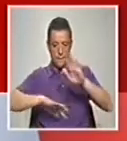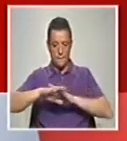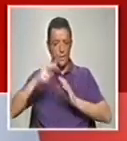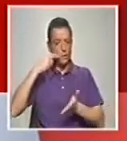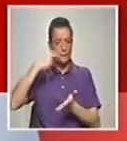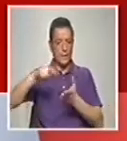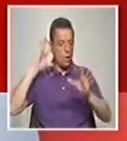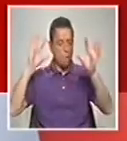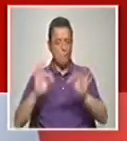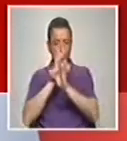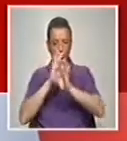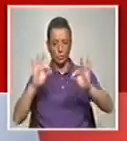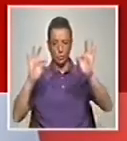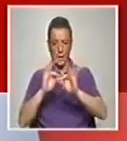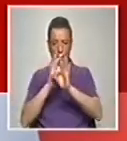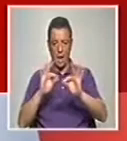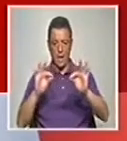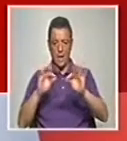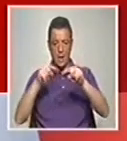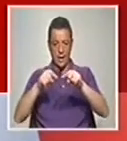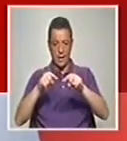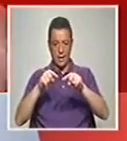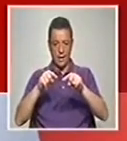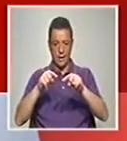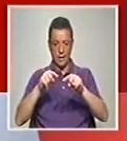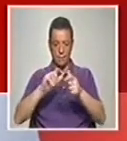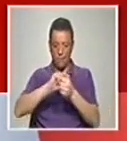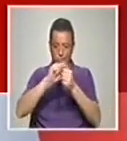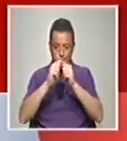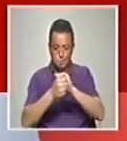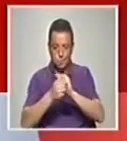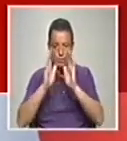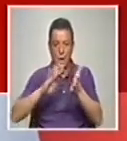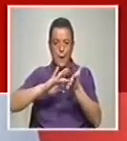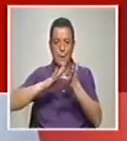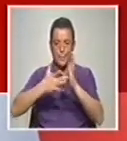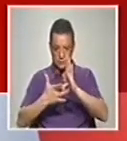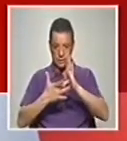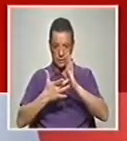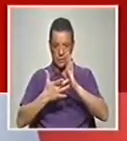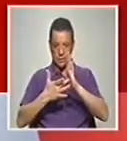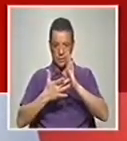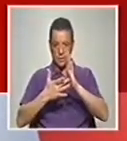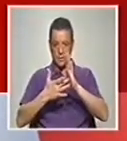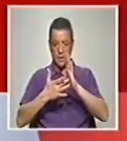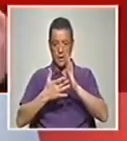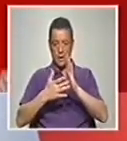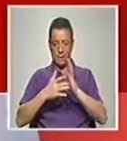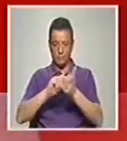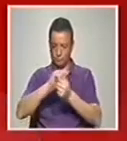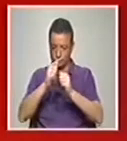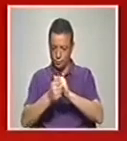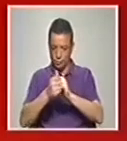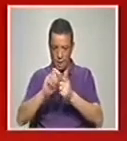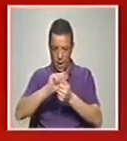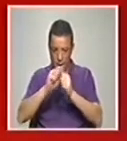musical. Aqui não. Aqui nós pegamos numa adaptação que já existe no Brasil, que é de um dramaturgo, Era um Coelho, que por sua vez fez uma